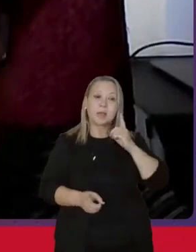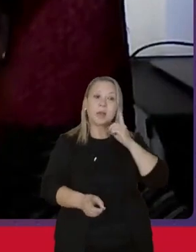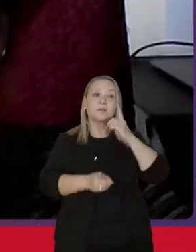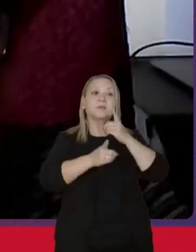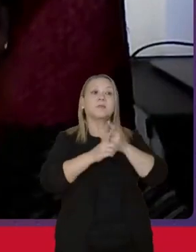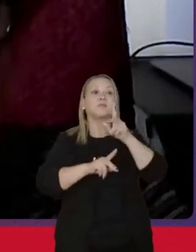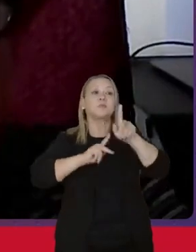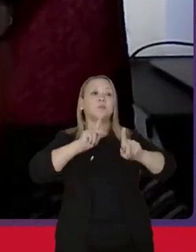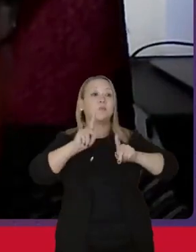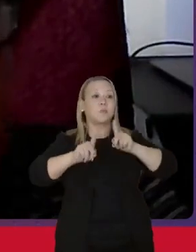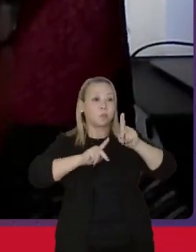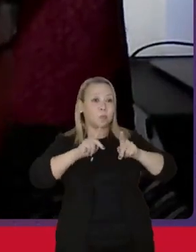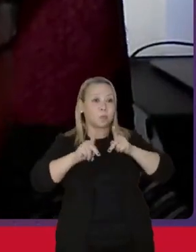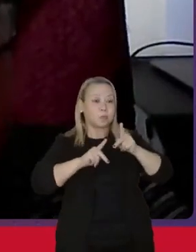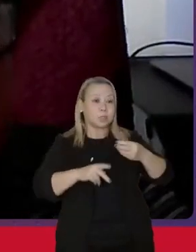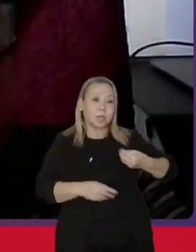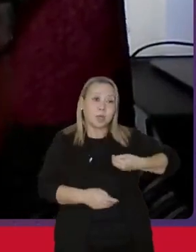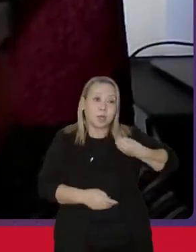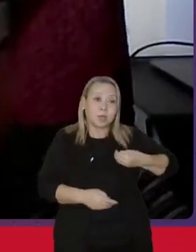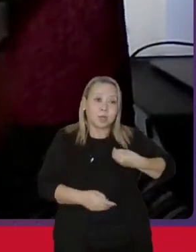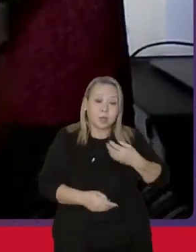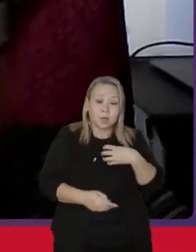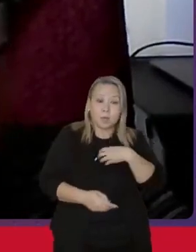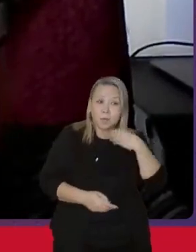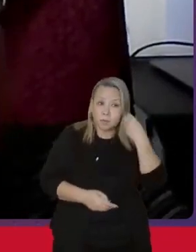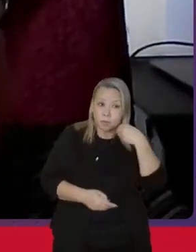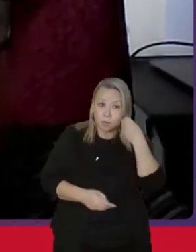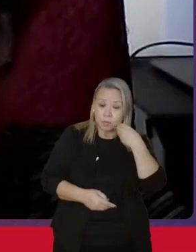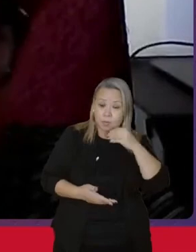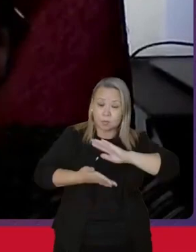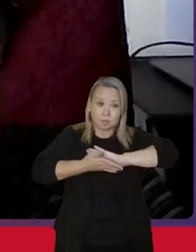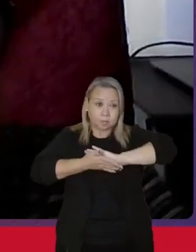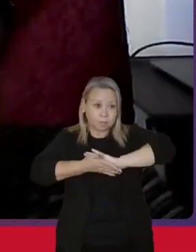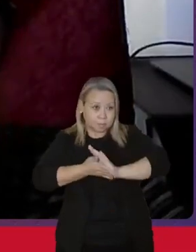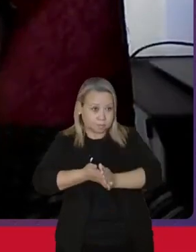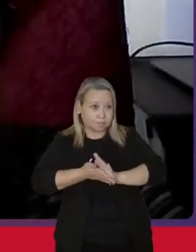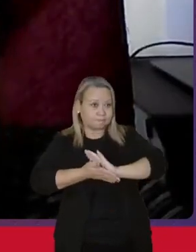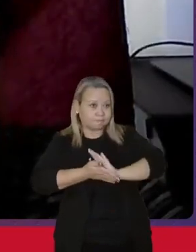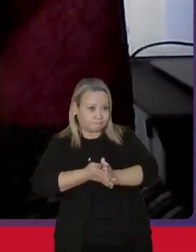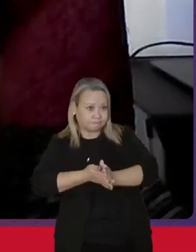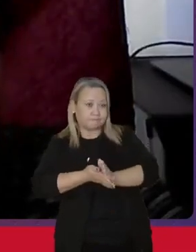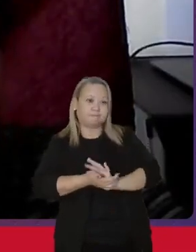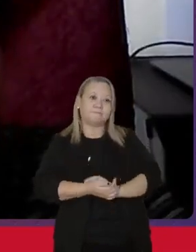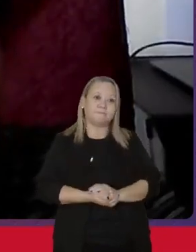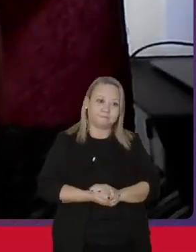população que vive situação de discriminações